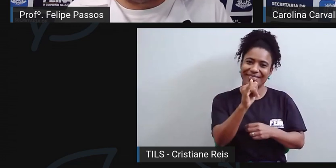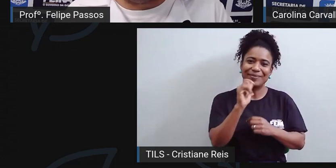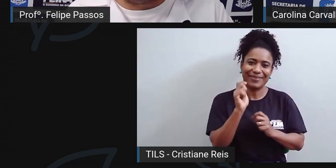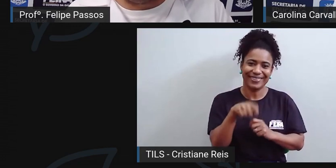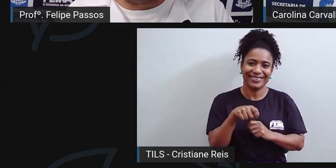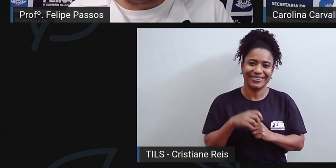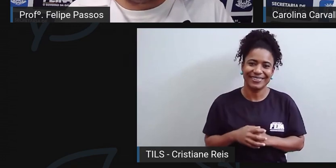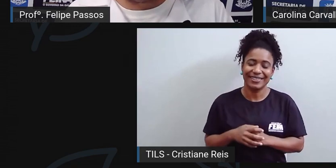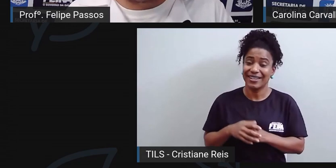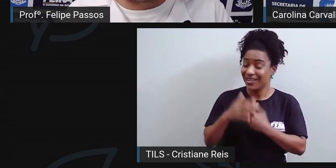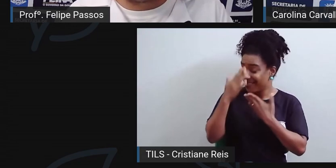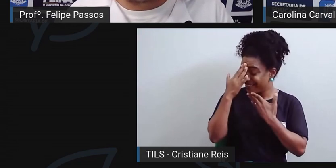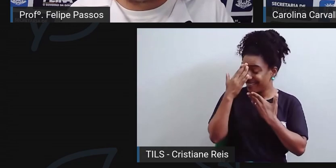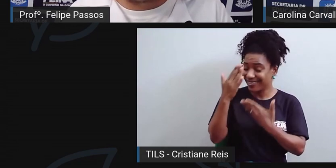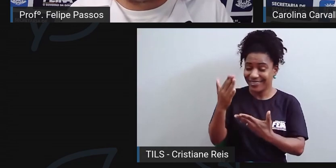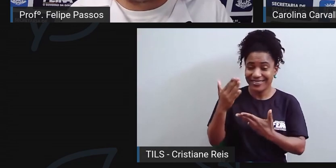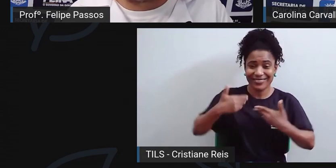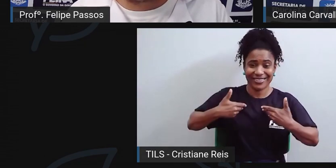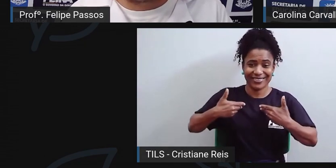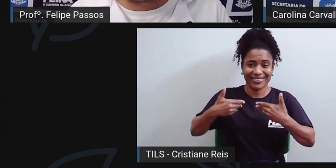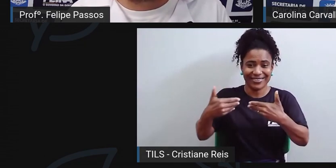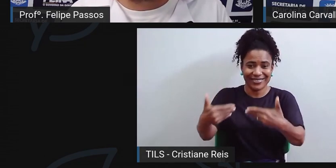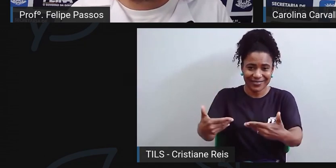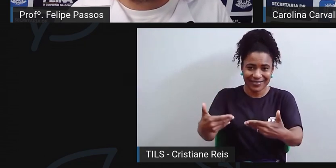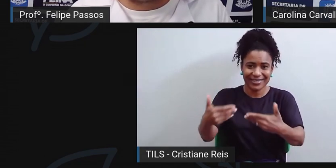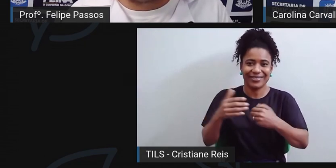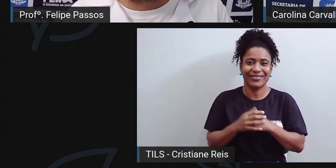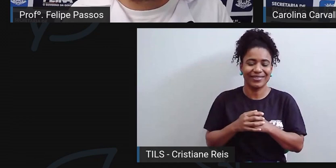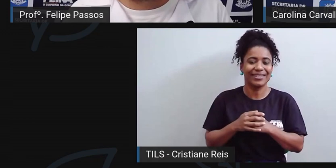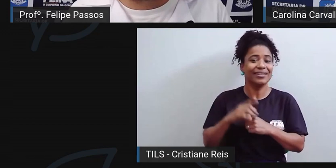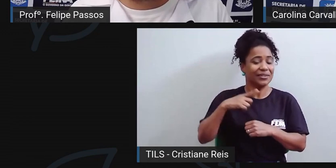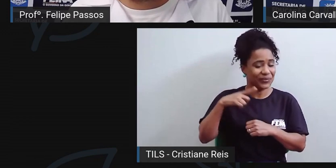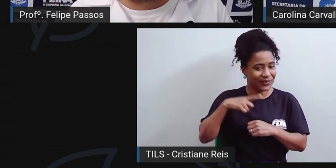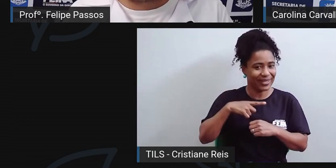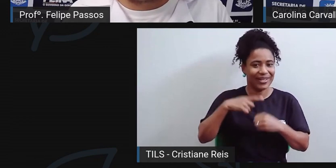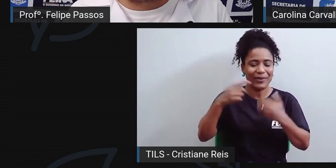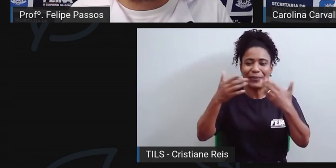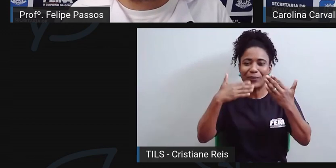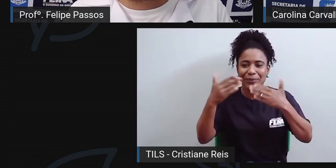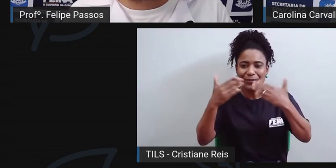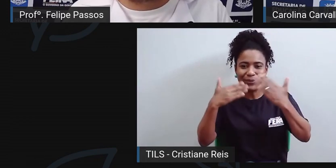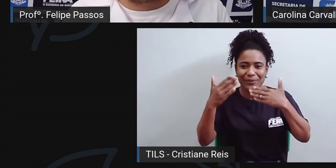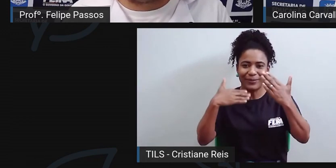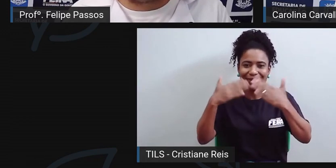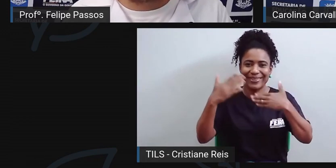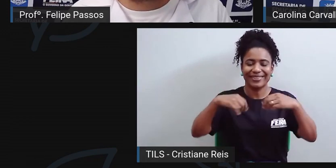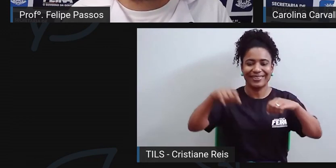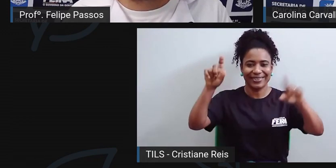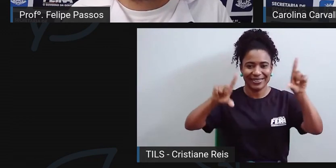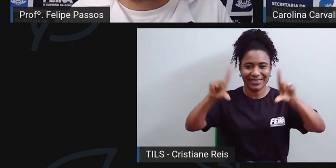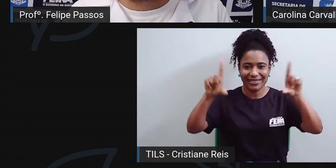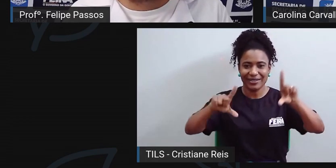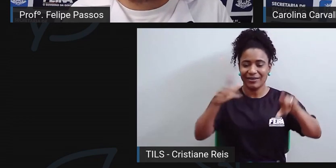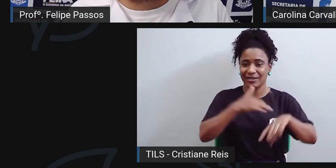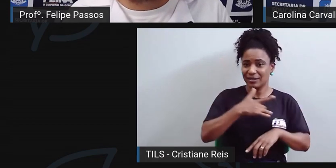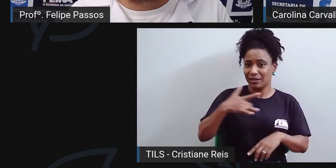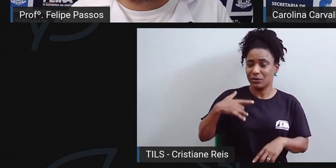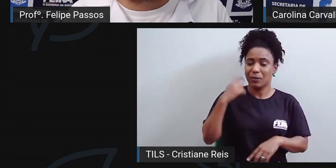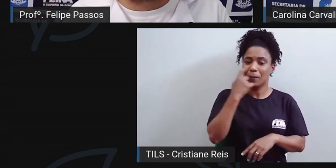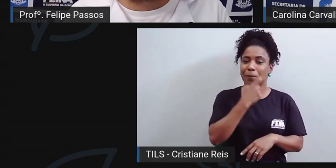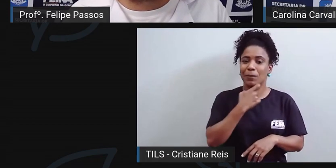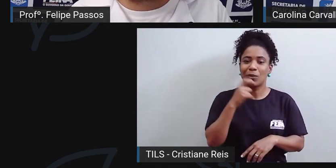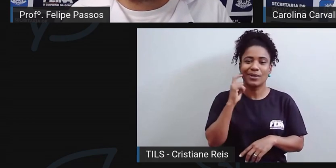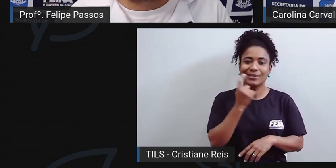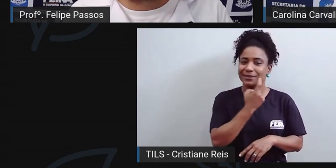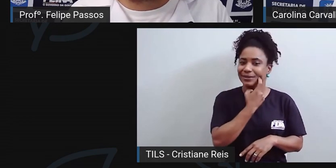Eu que agradeço a oportunidade de poder estar usando esse canal para poder falar, né, sobre a saúde bucal. A gente precisa da